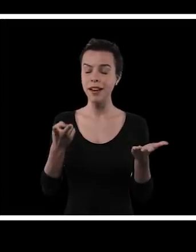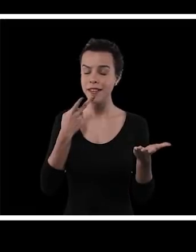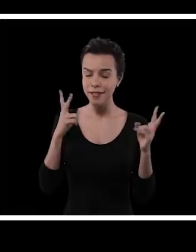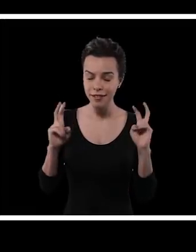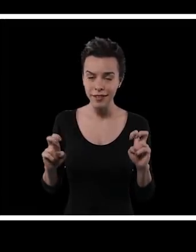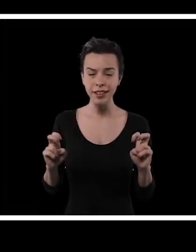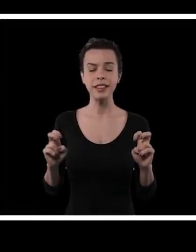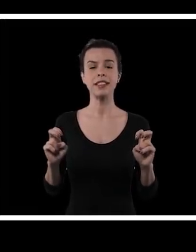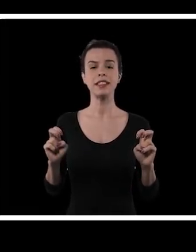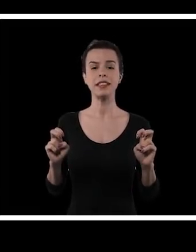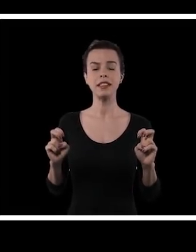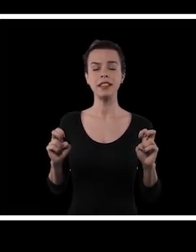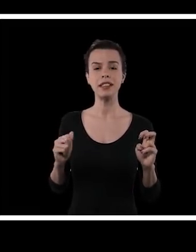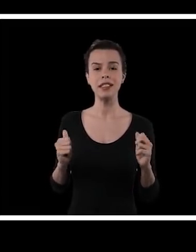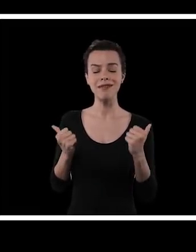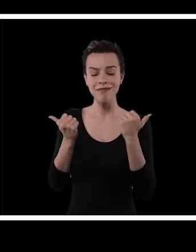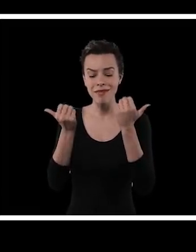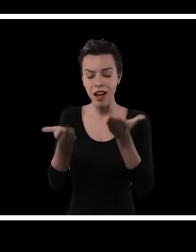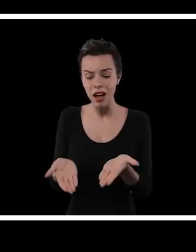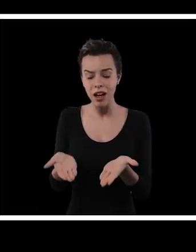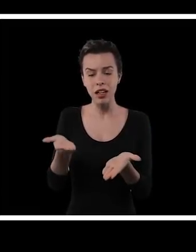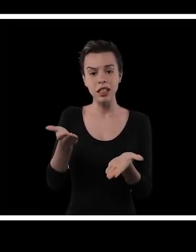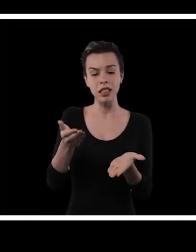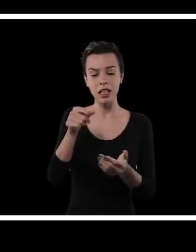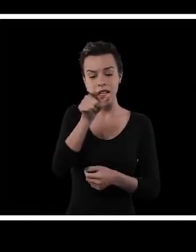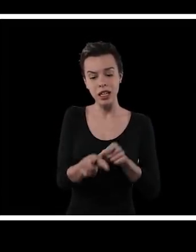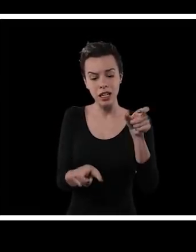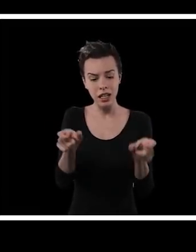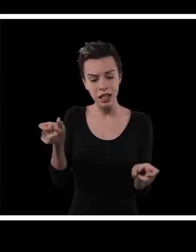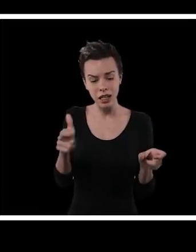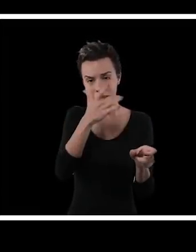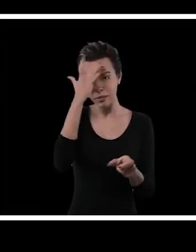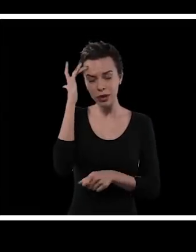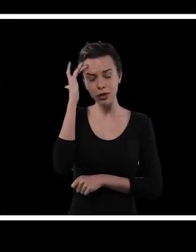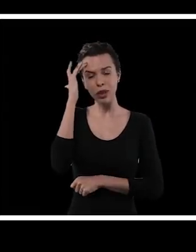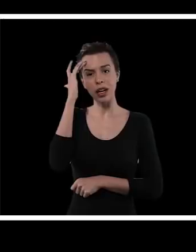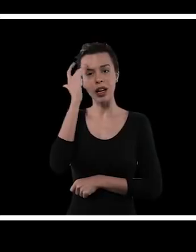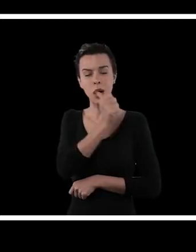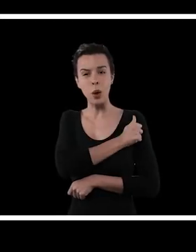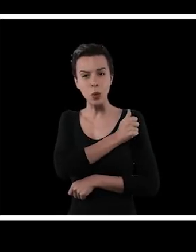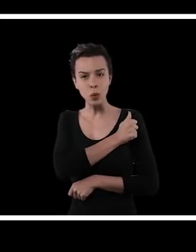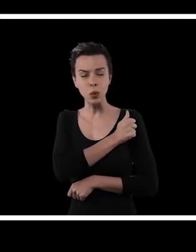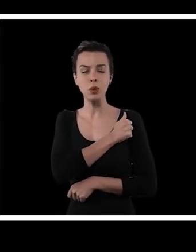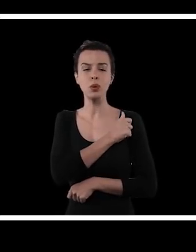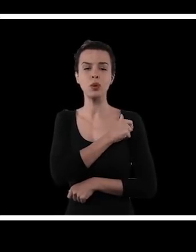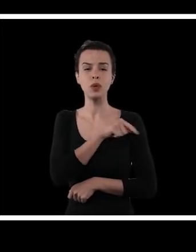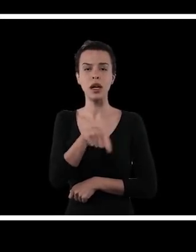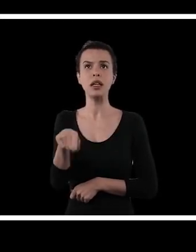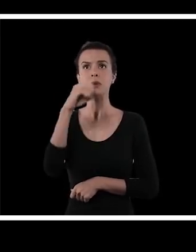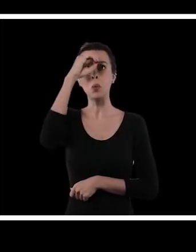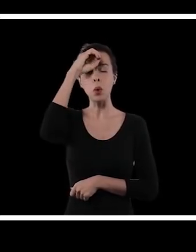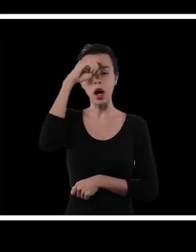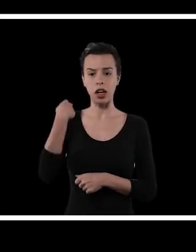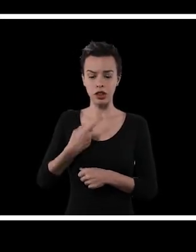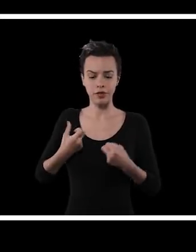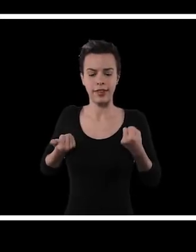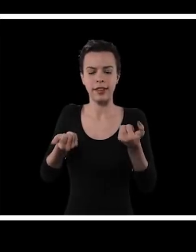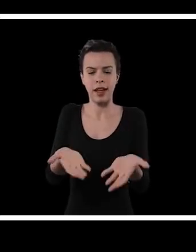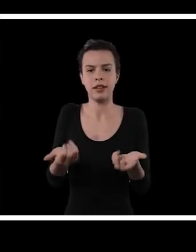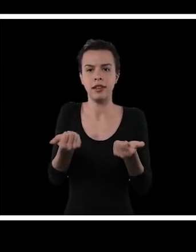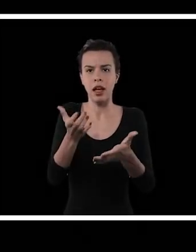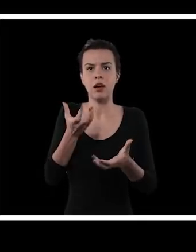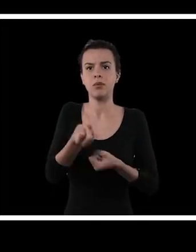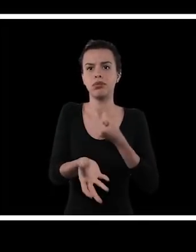da transferência, entender o aluno como aquele que vai ser o destinatário de algo, a gente